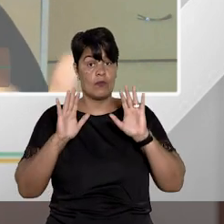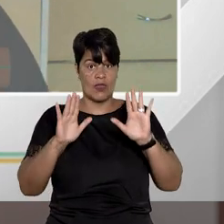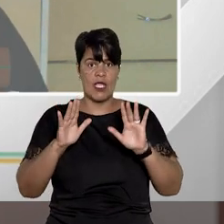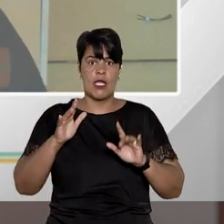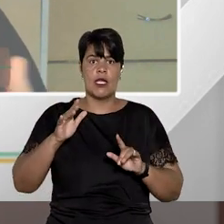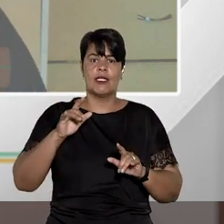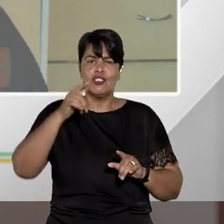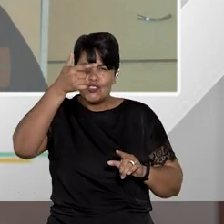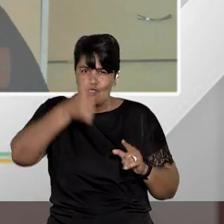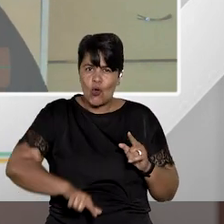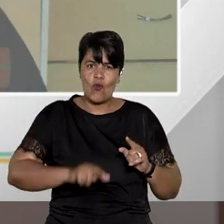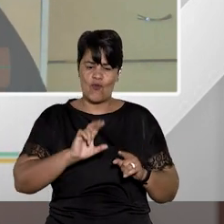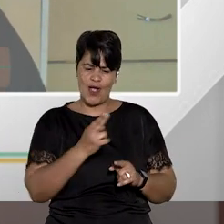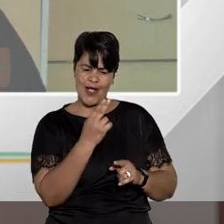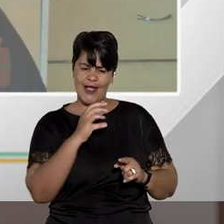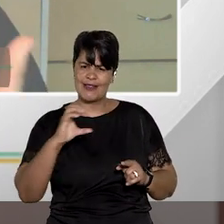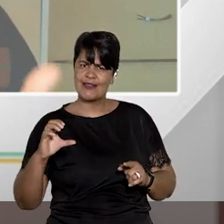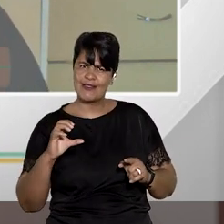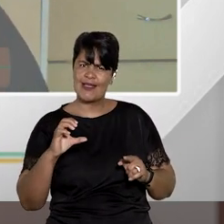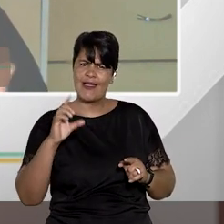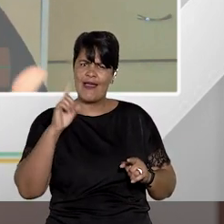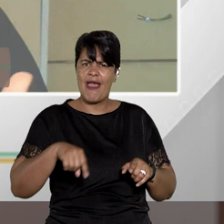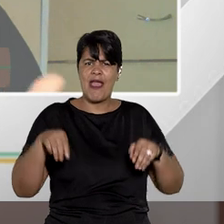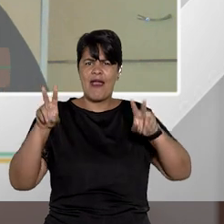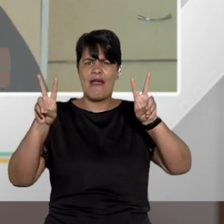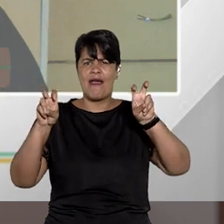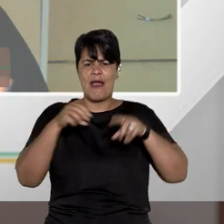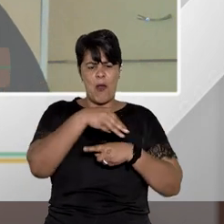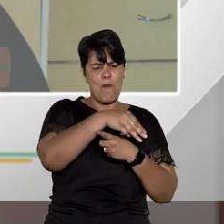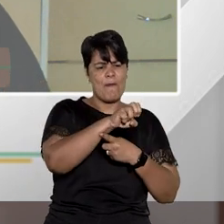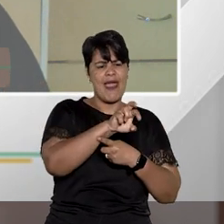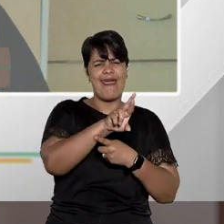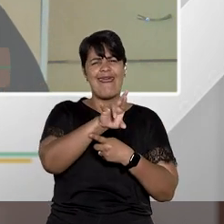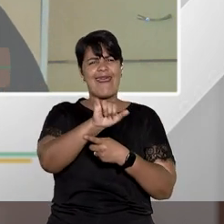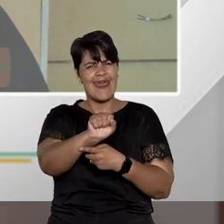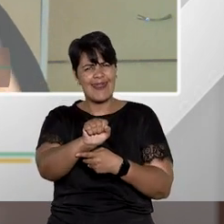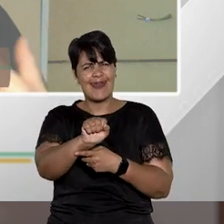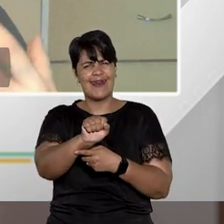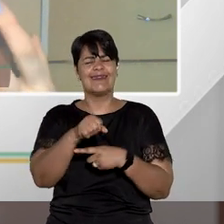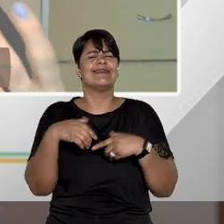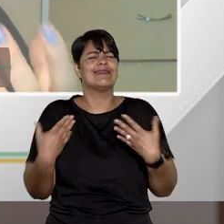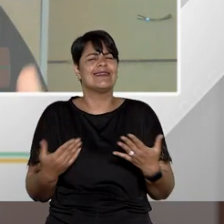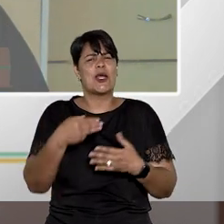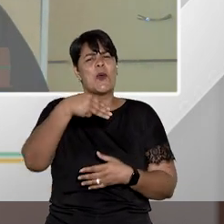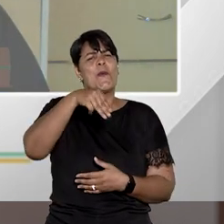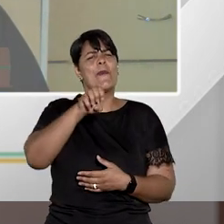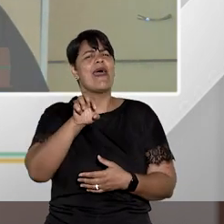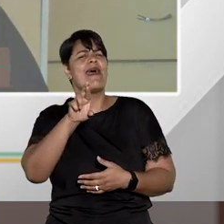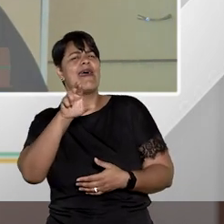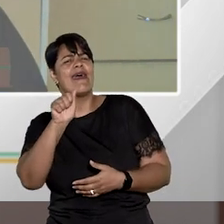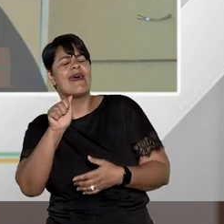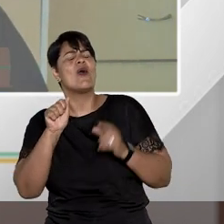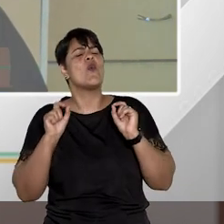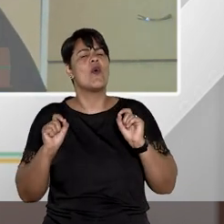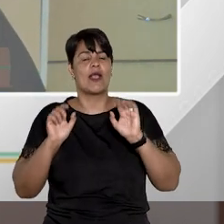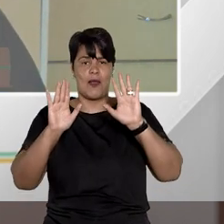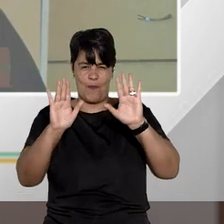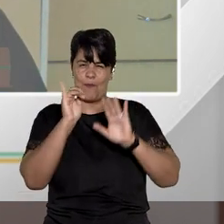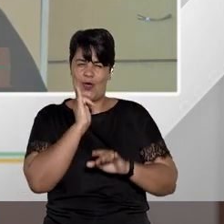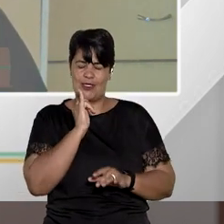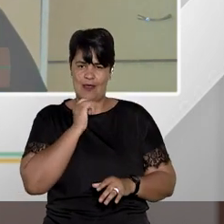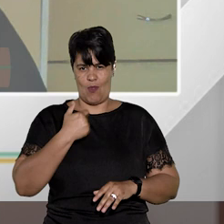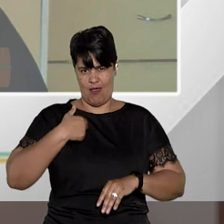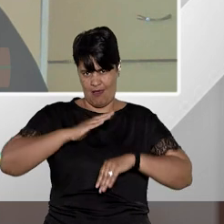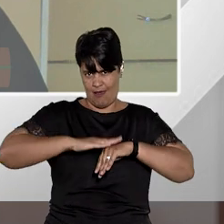a mera reiteração. O que seria a mera reiteração do habeas corpus? Eu entrei com o pedido de habeas corpus,